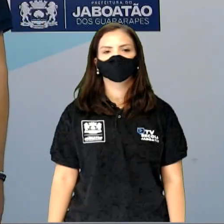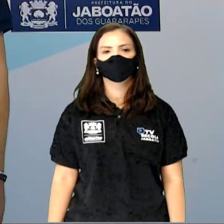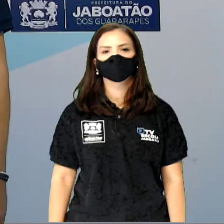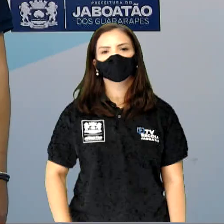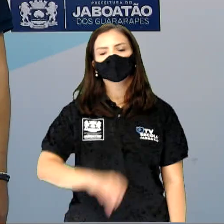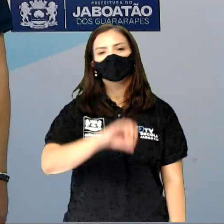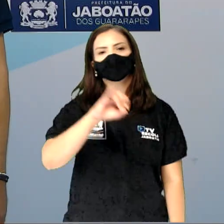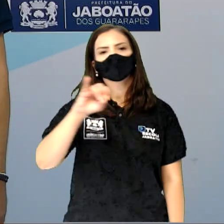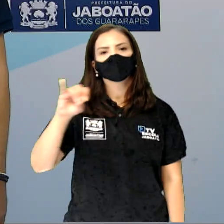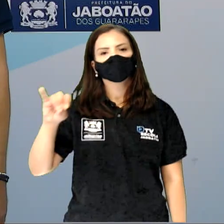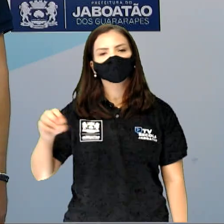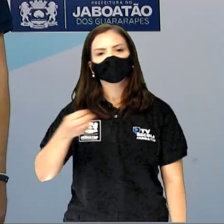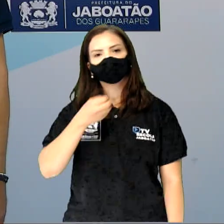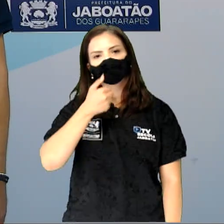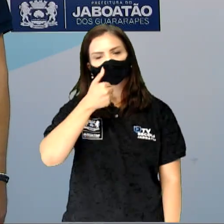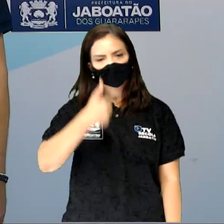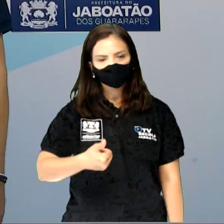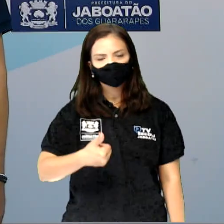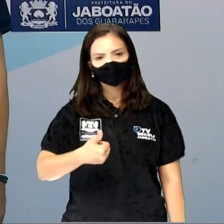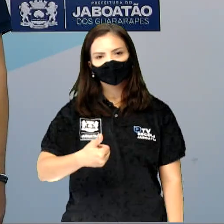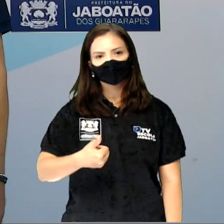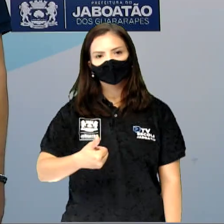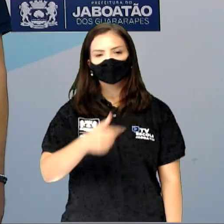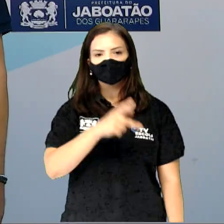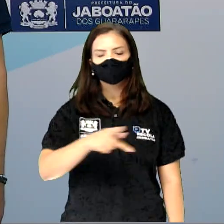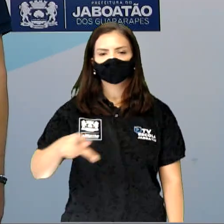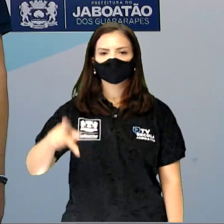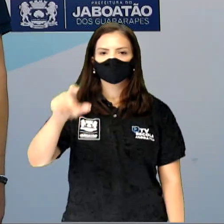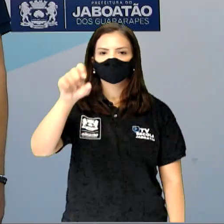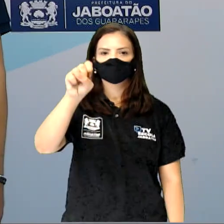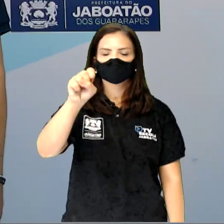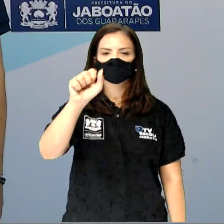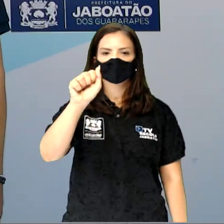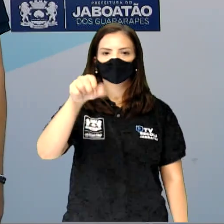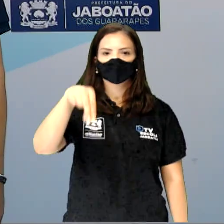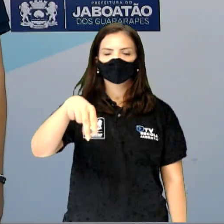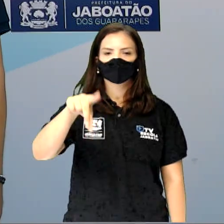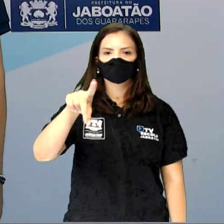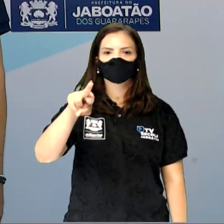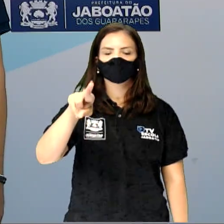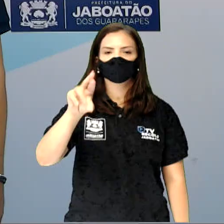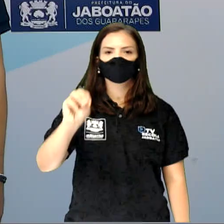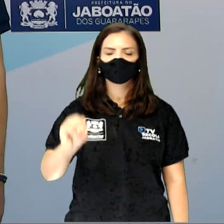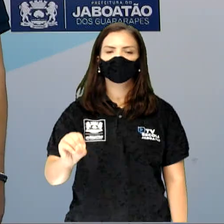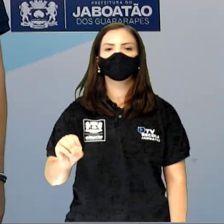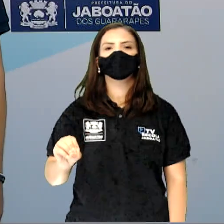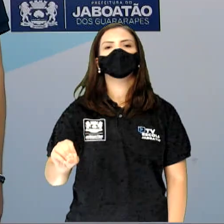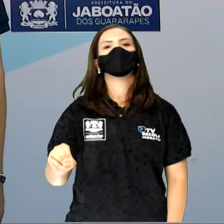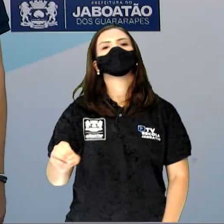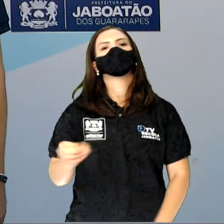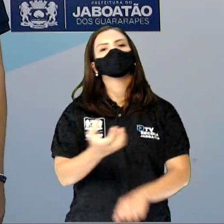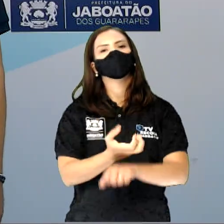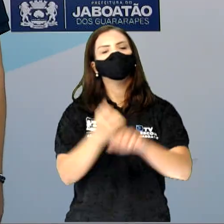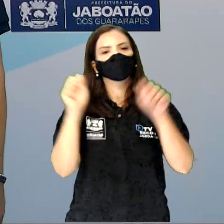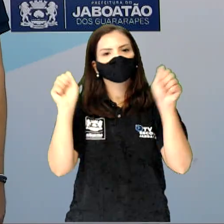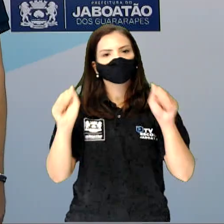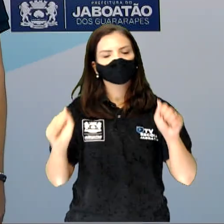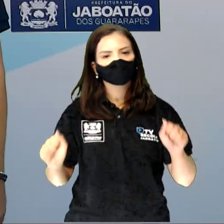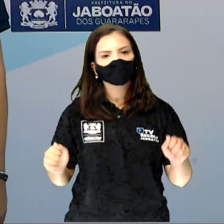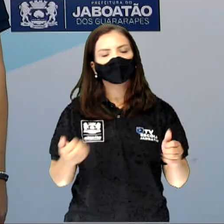Olá, pessoal, tudo bom com vocês? Professor Sandro Guerra, professor de artes, mais uma vez, vamos para mais uma aula.